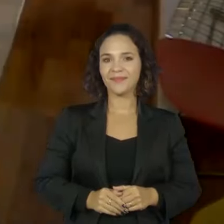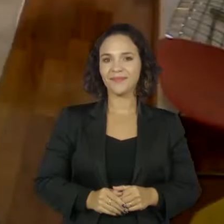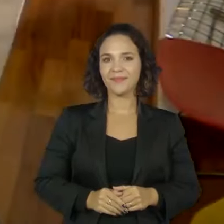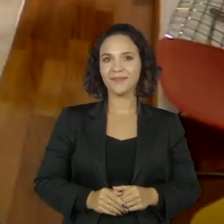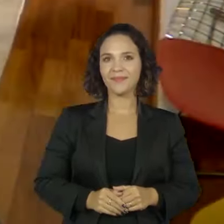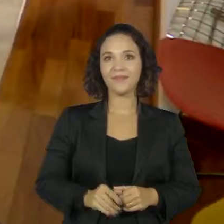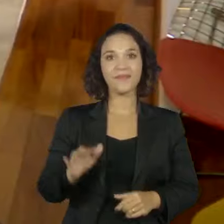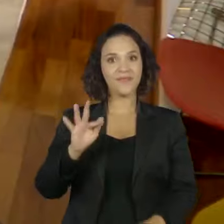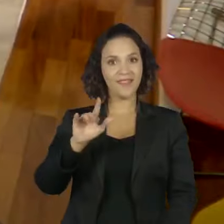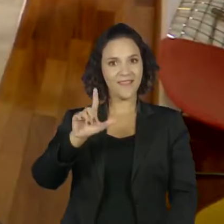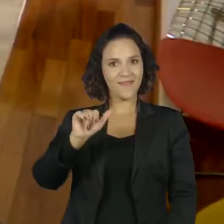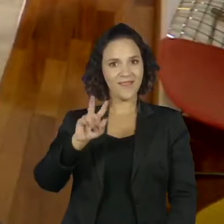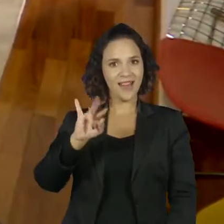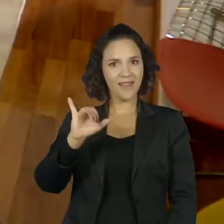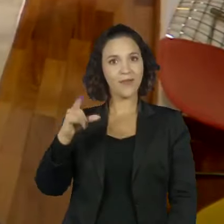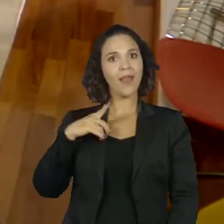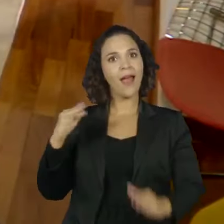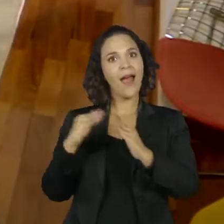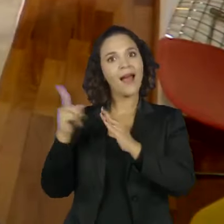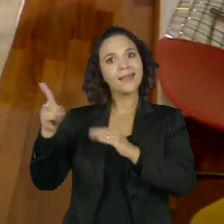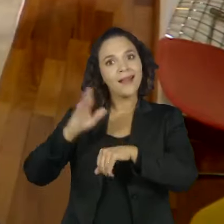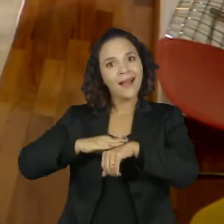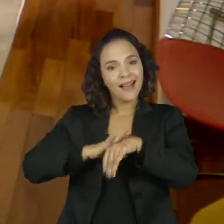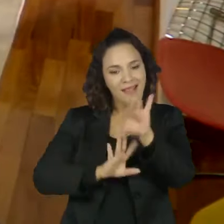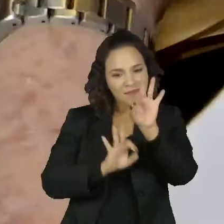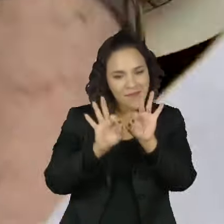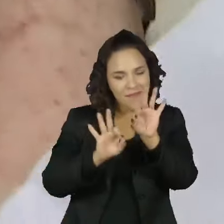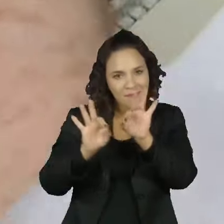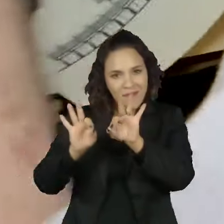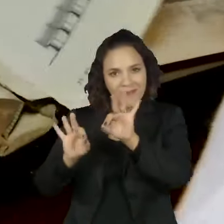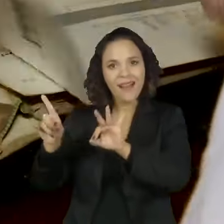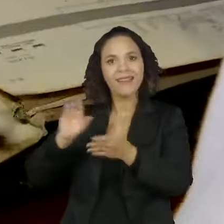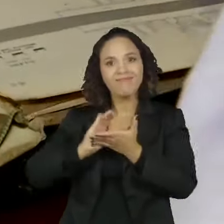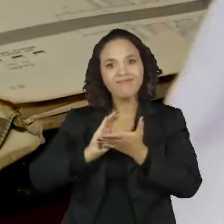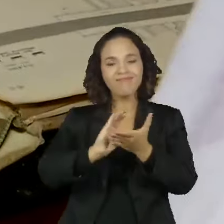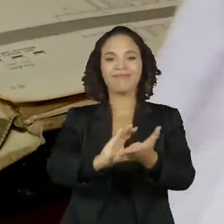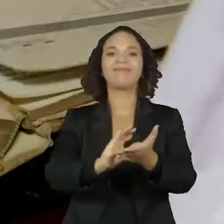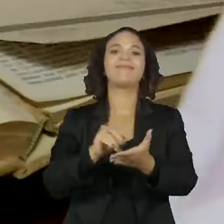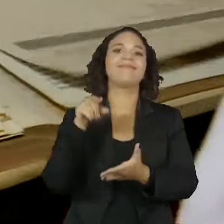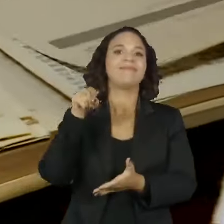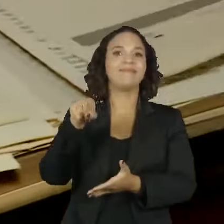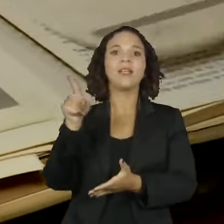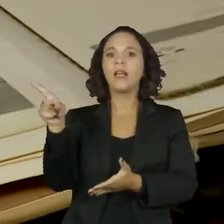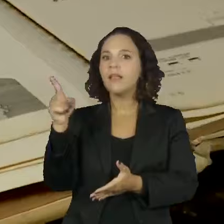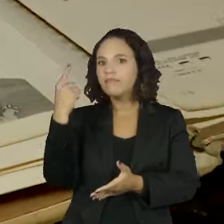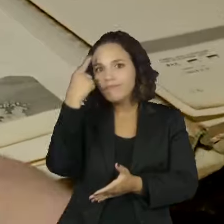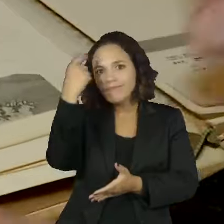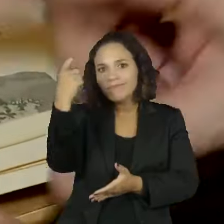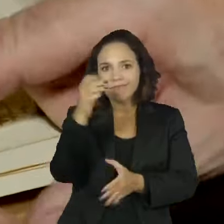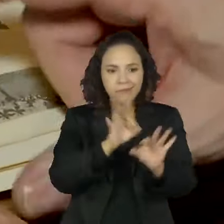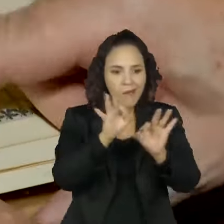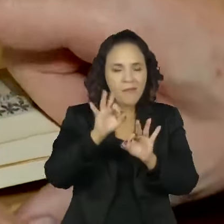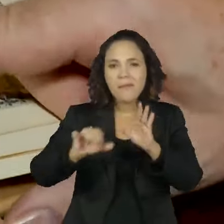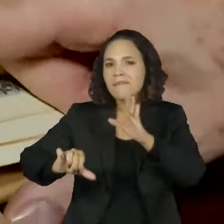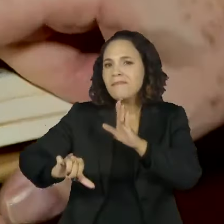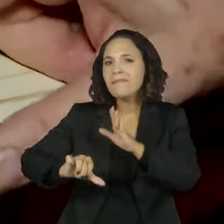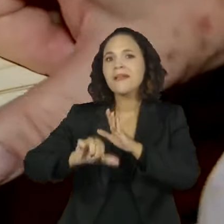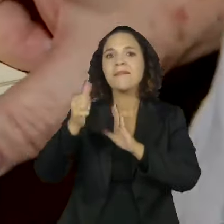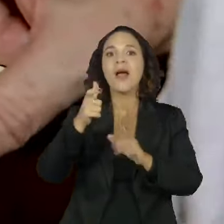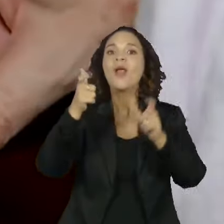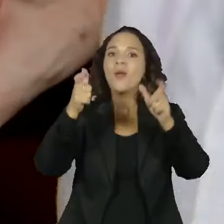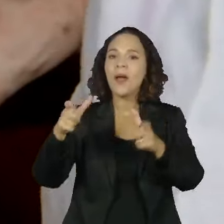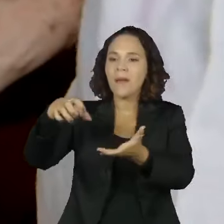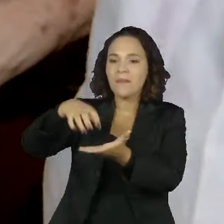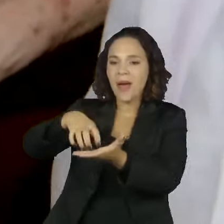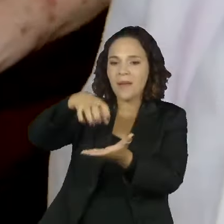O Flávio guarda em casa os projetos técnico e financeiro do metrô. Foi ele quem projetou as primeiras estações da